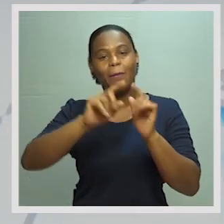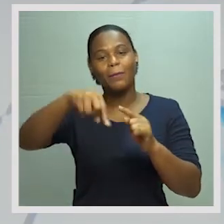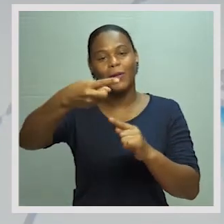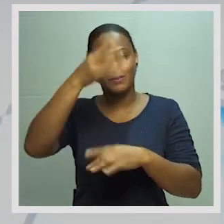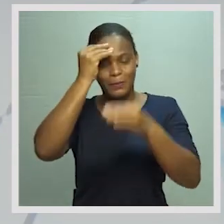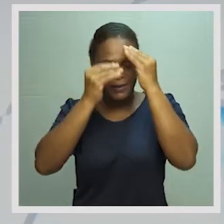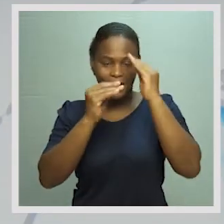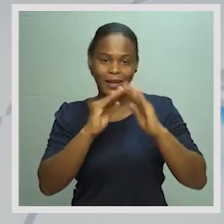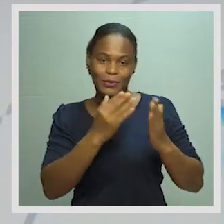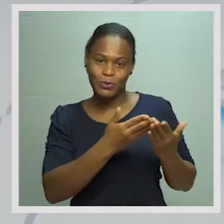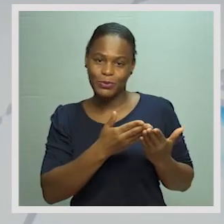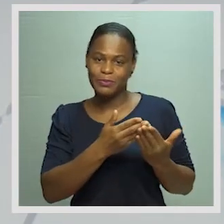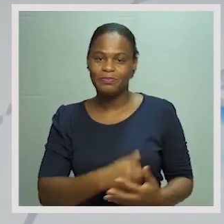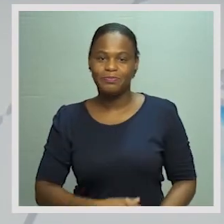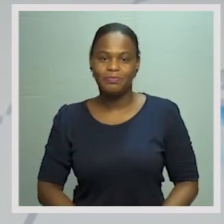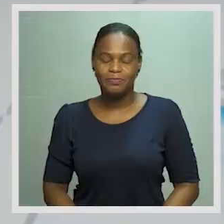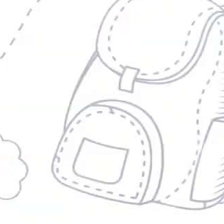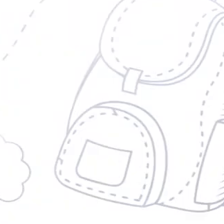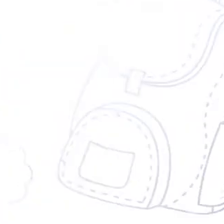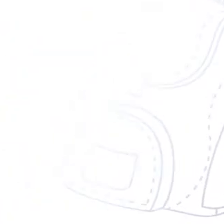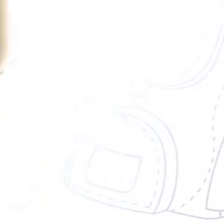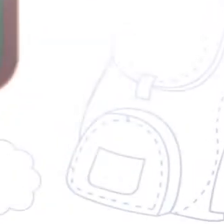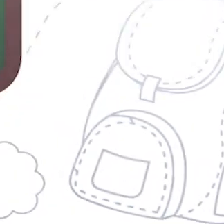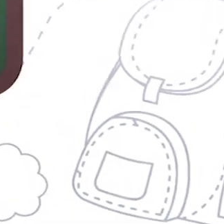próximo programa, Aprender e Estudar em Casa.